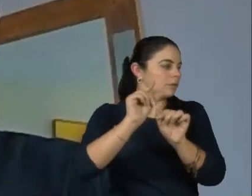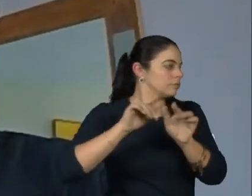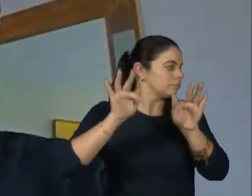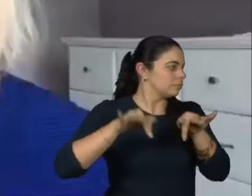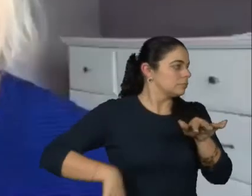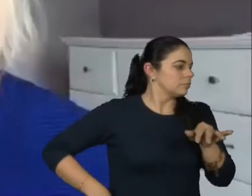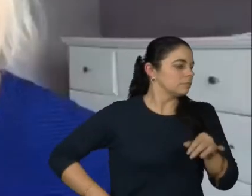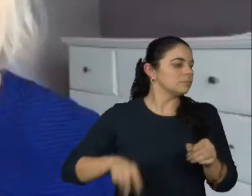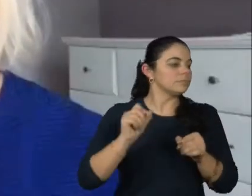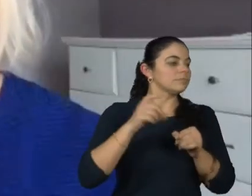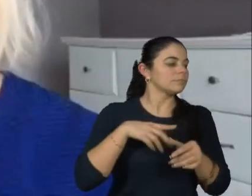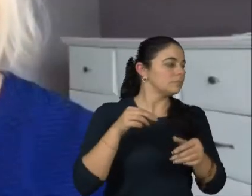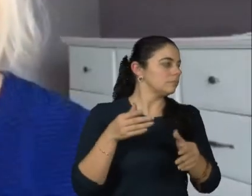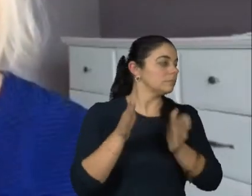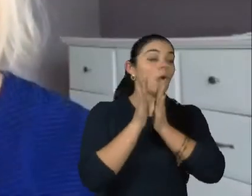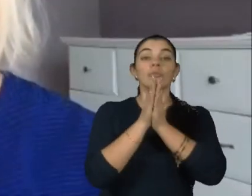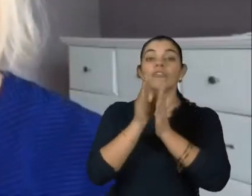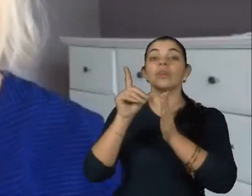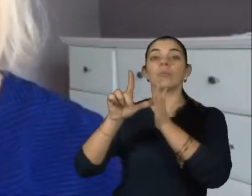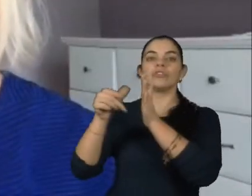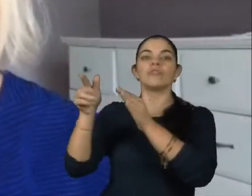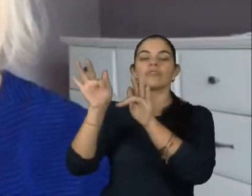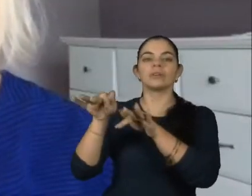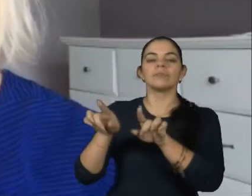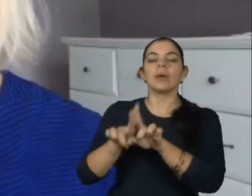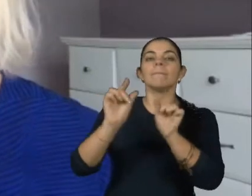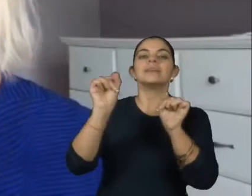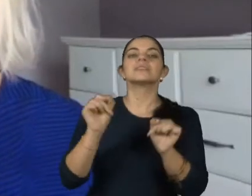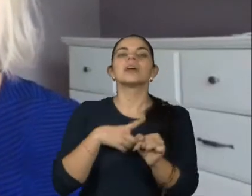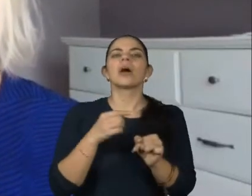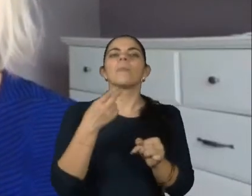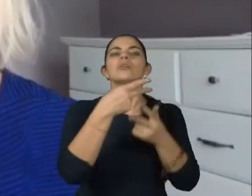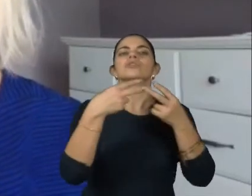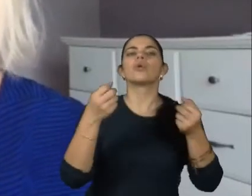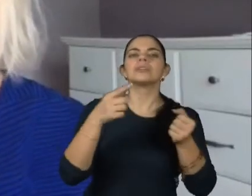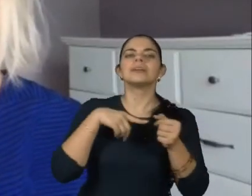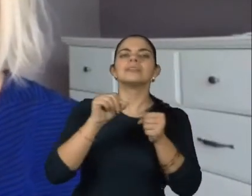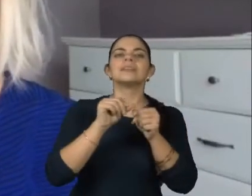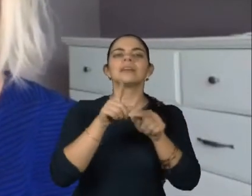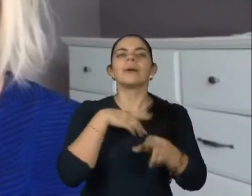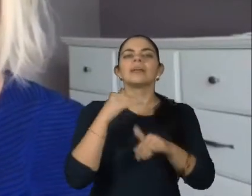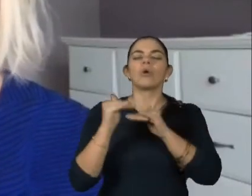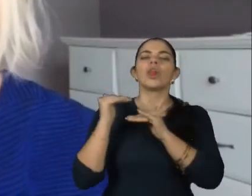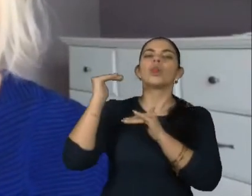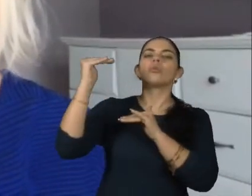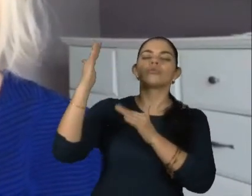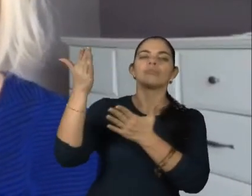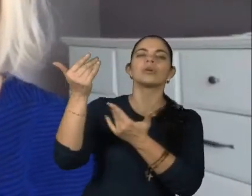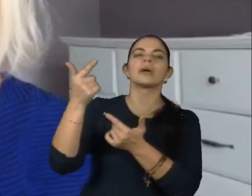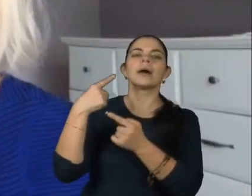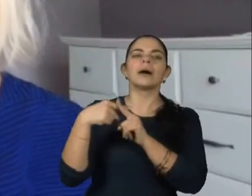favor, com relação a outras questões que estão ligadas à questão da fase adulta, porque